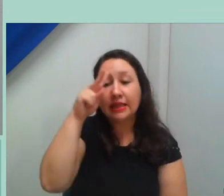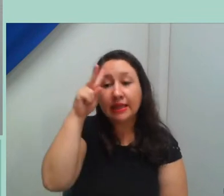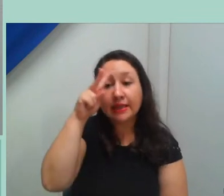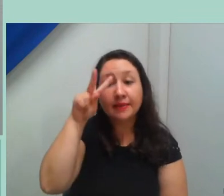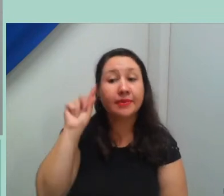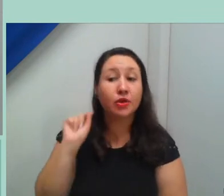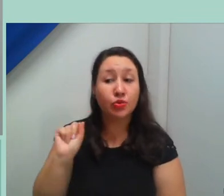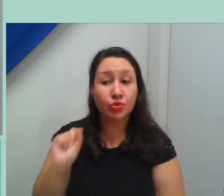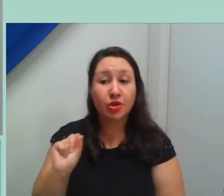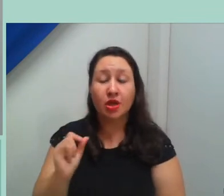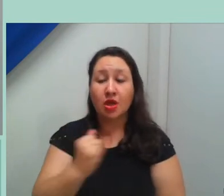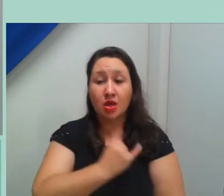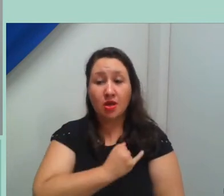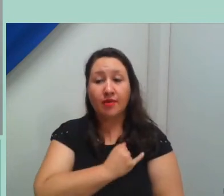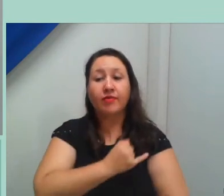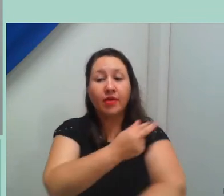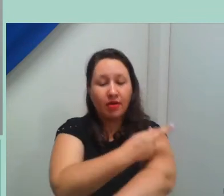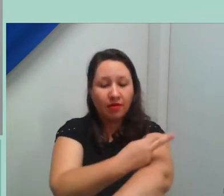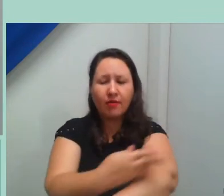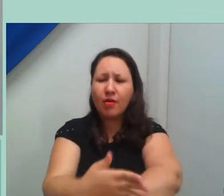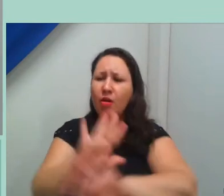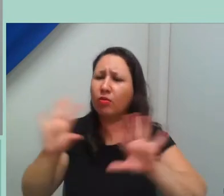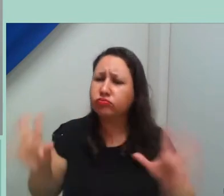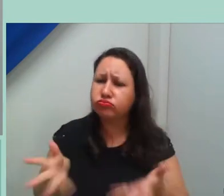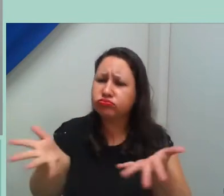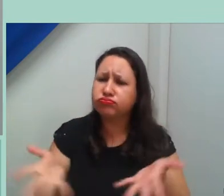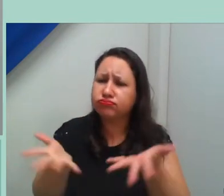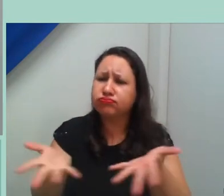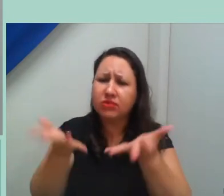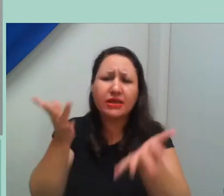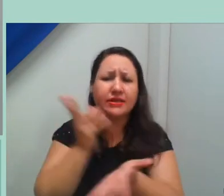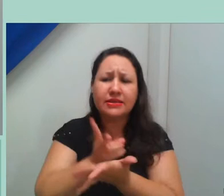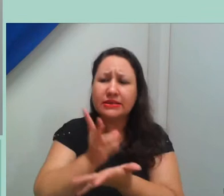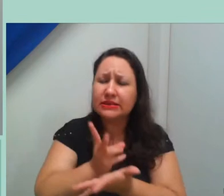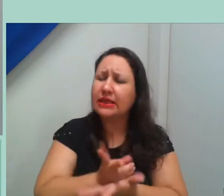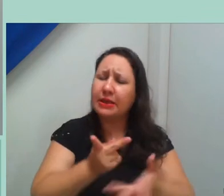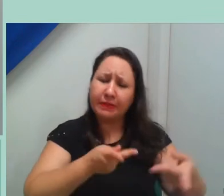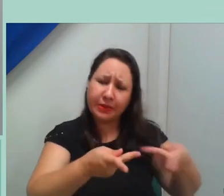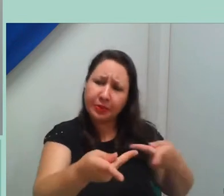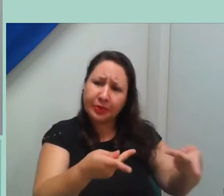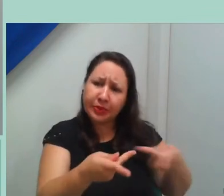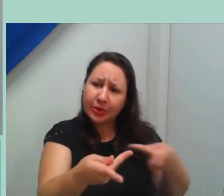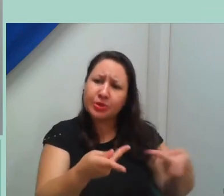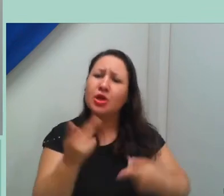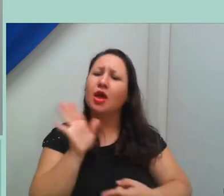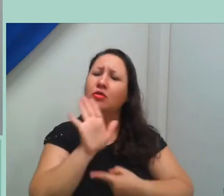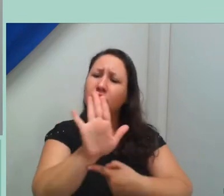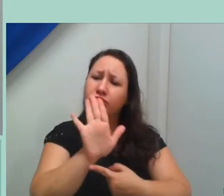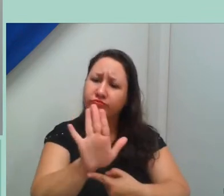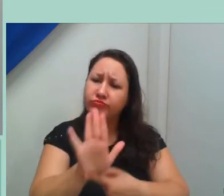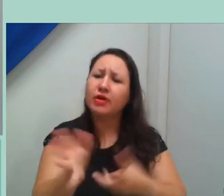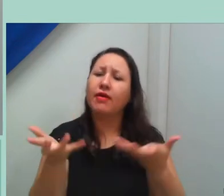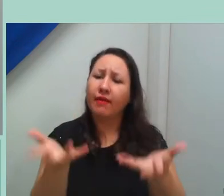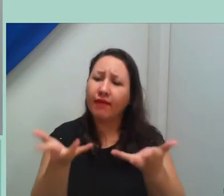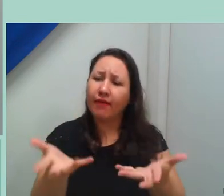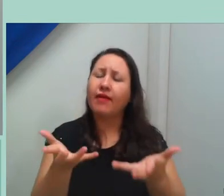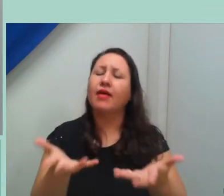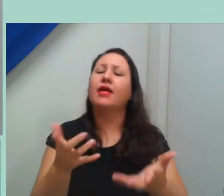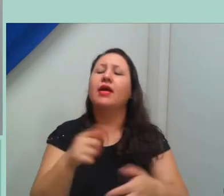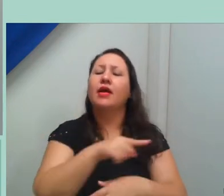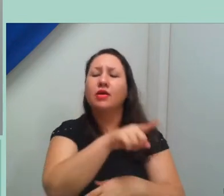Branco, nós somos incentivadores, desses projetos, dessas pesquisas, principalmente referente aos nossos alunos.